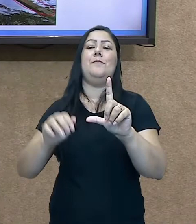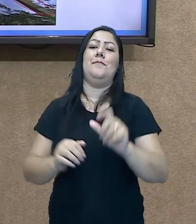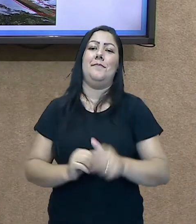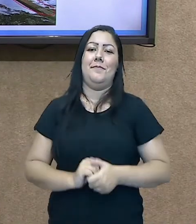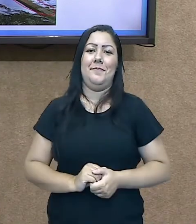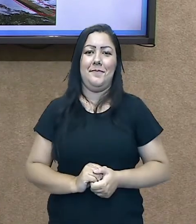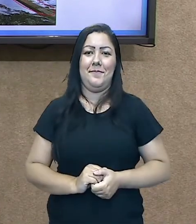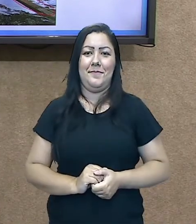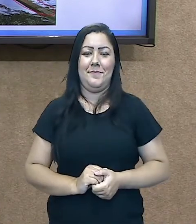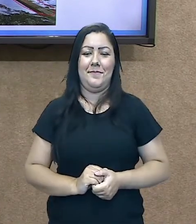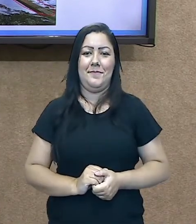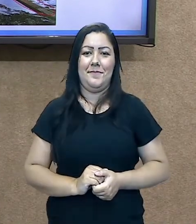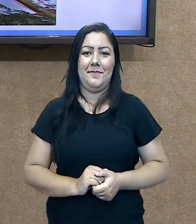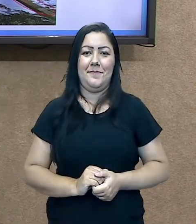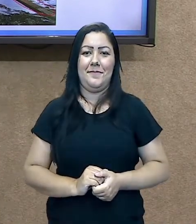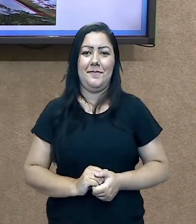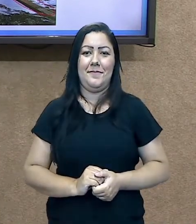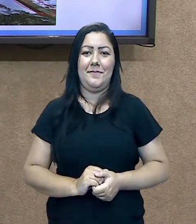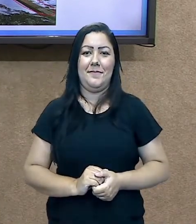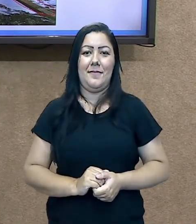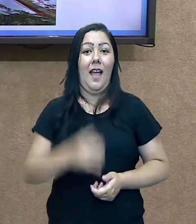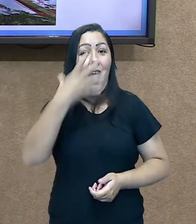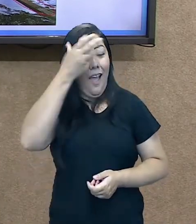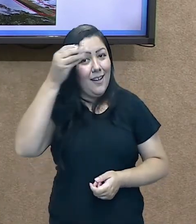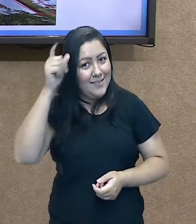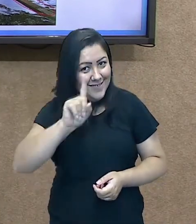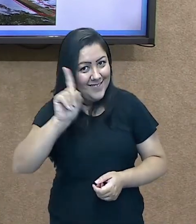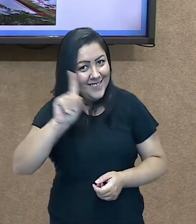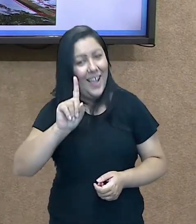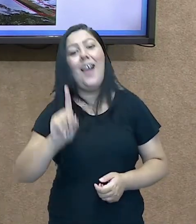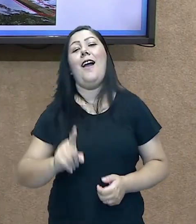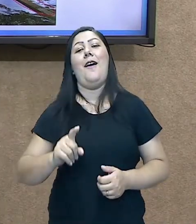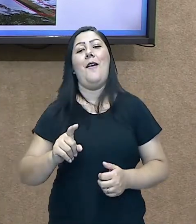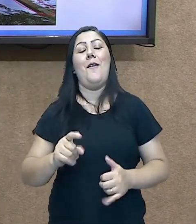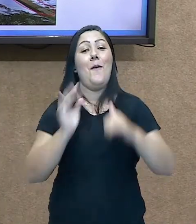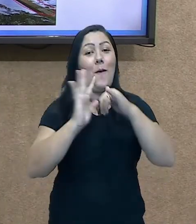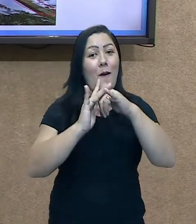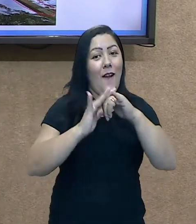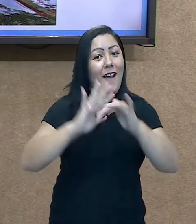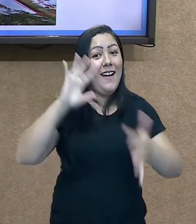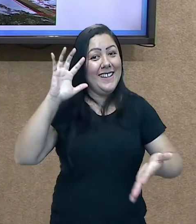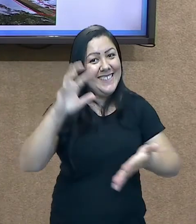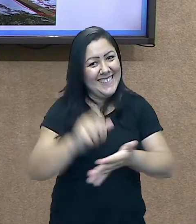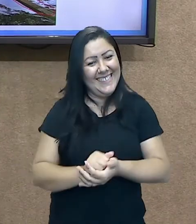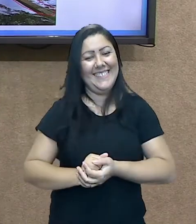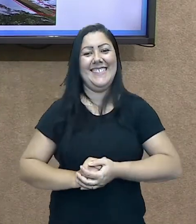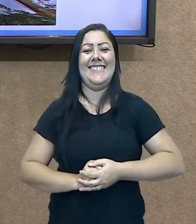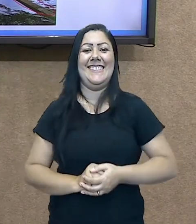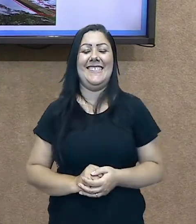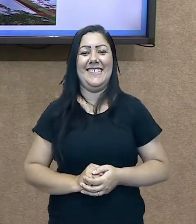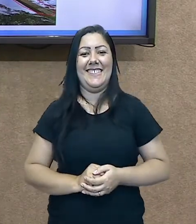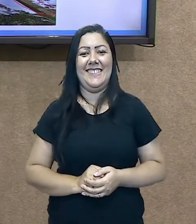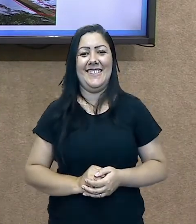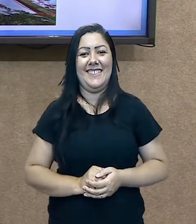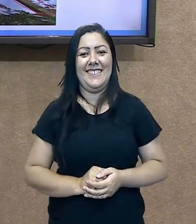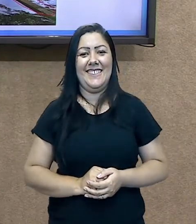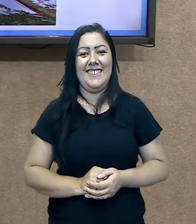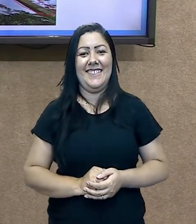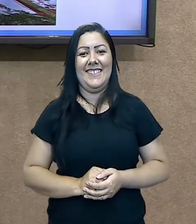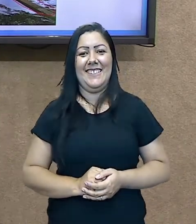aparece no canto da tela. E não se esqueça de se inscrever no nosso canal no YouTube.